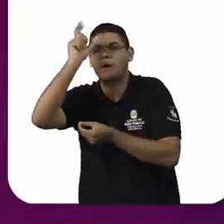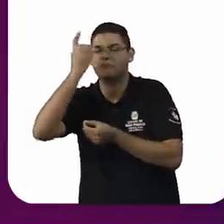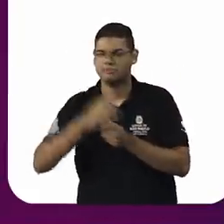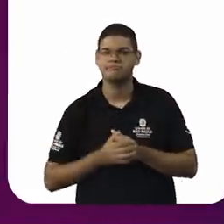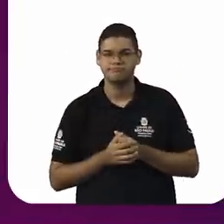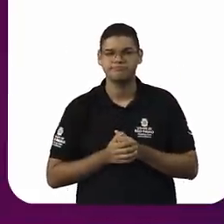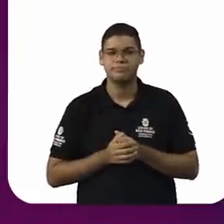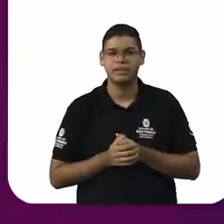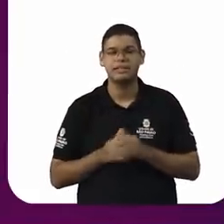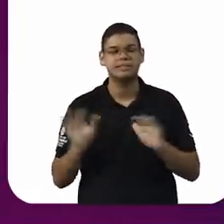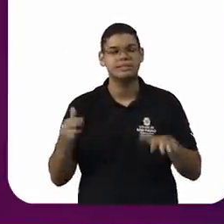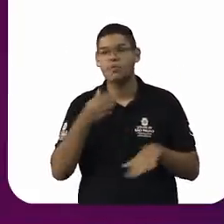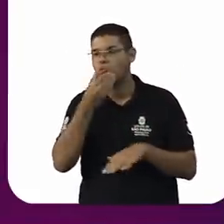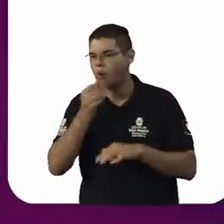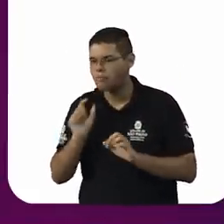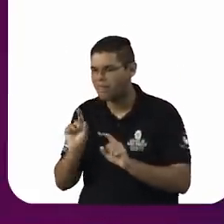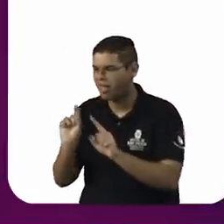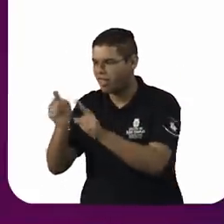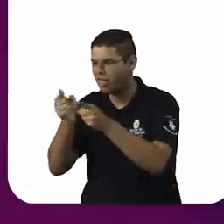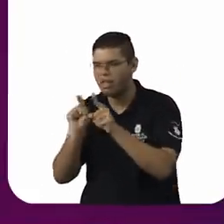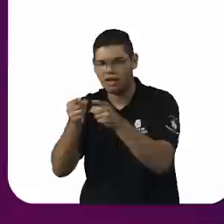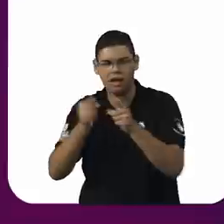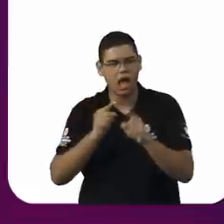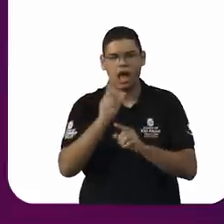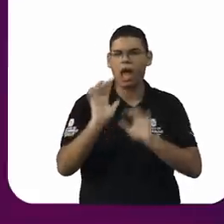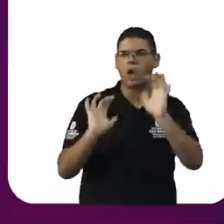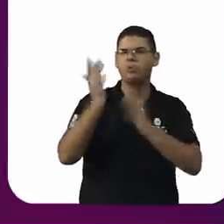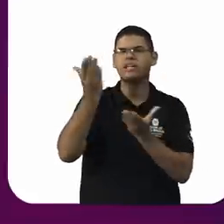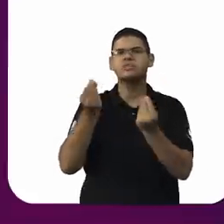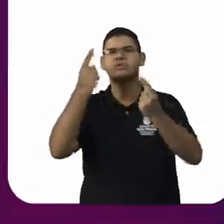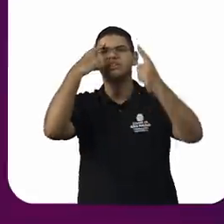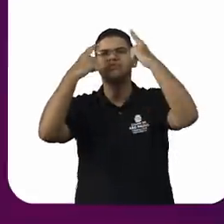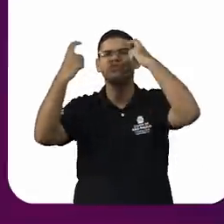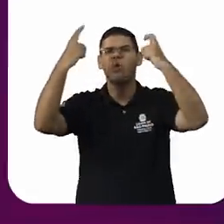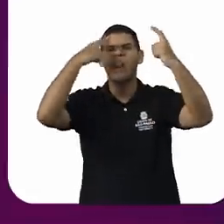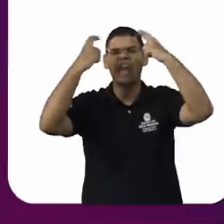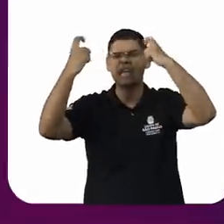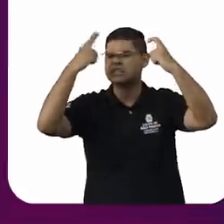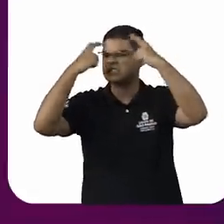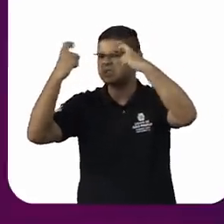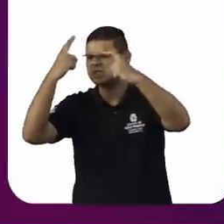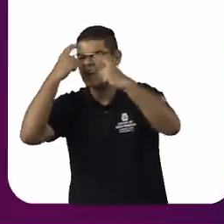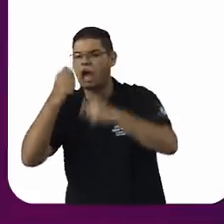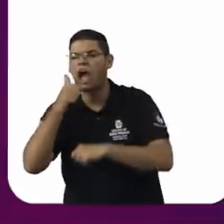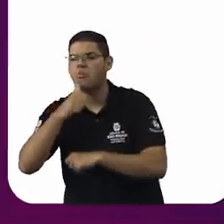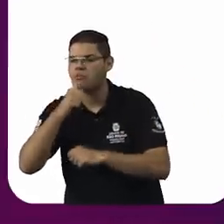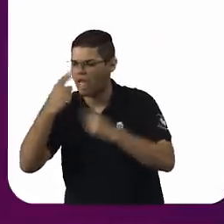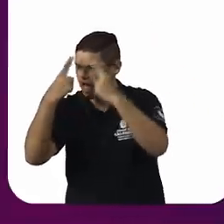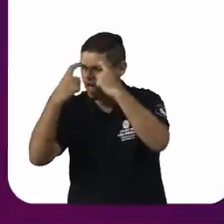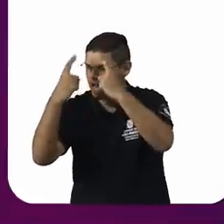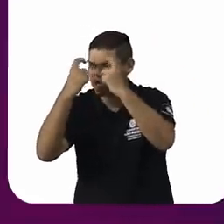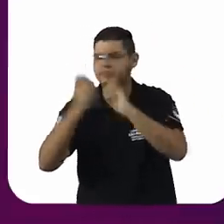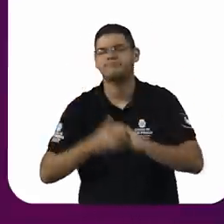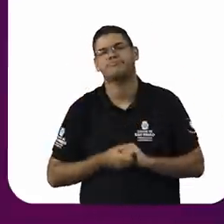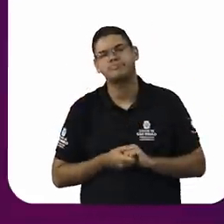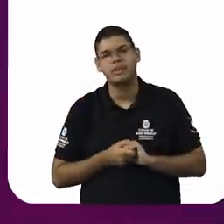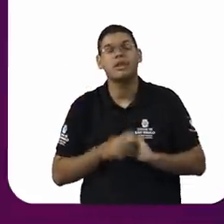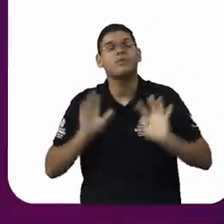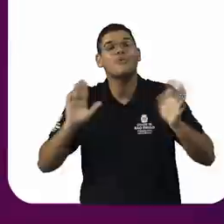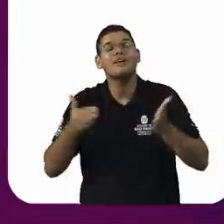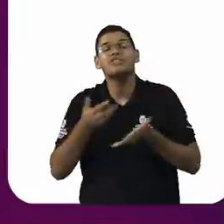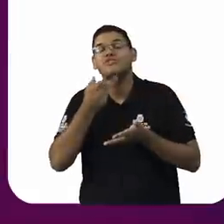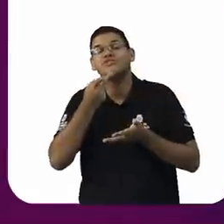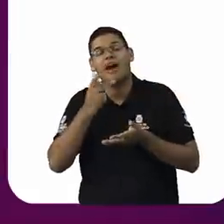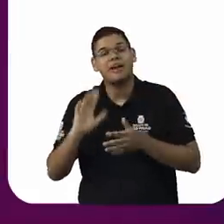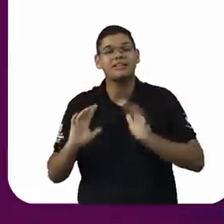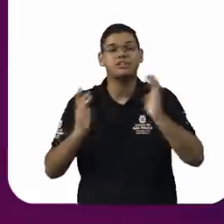violências contra as mulheres. E aí, quando a gente fala sobre essa questão do construído culturalmente, para dar um